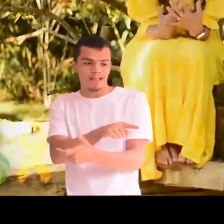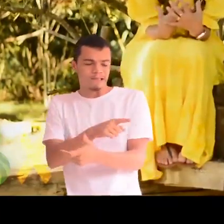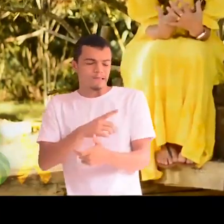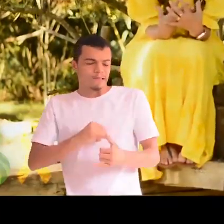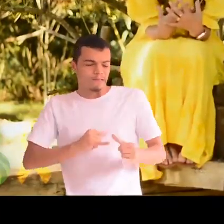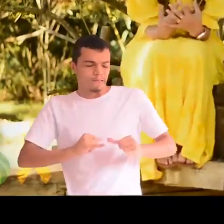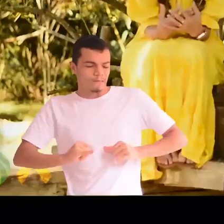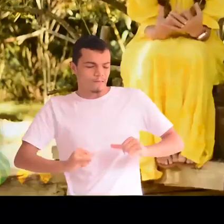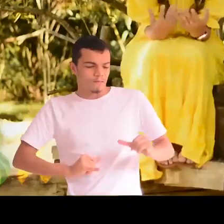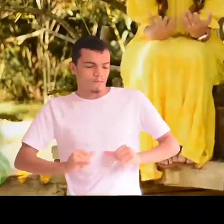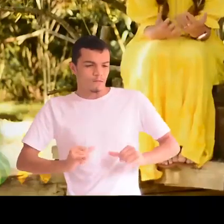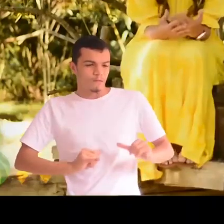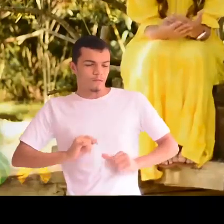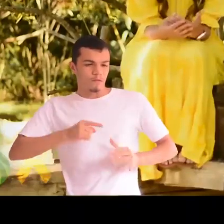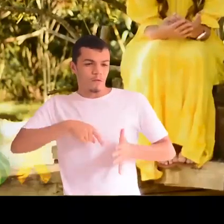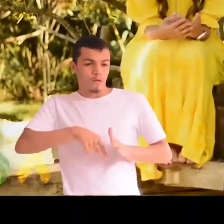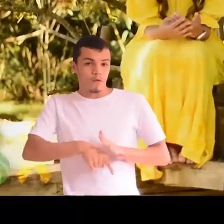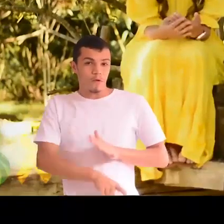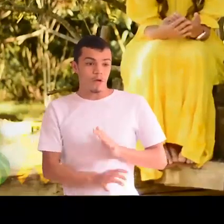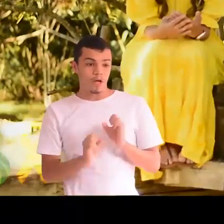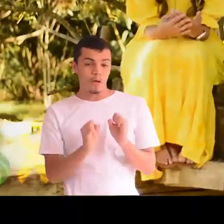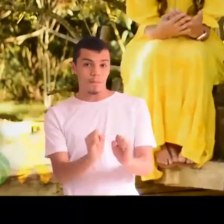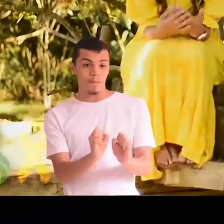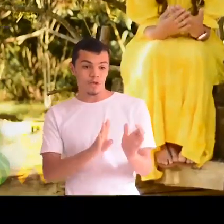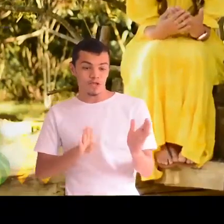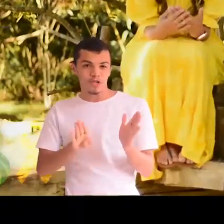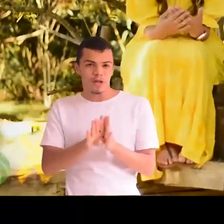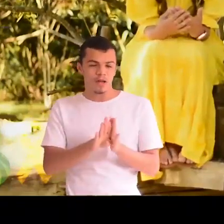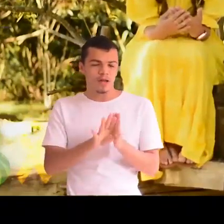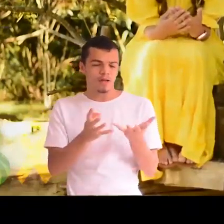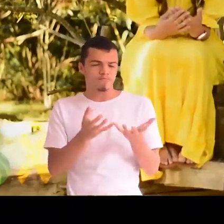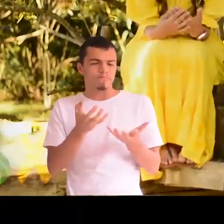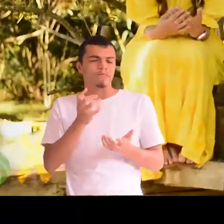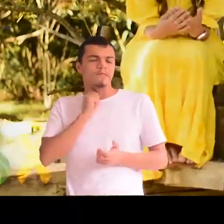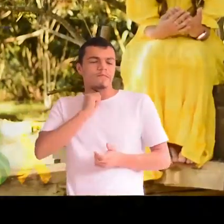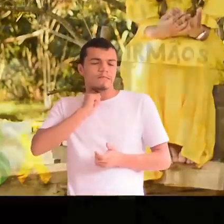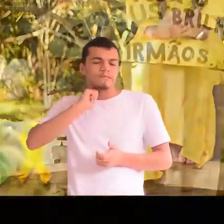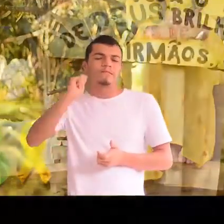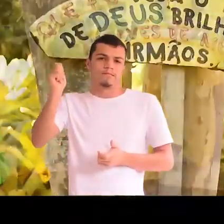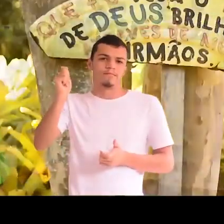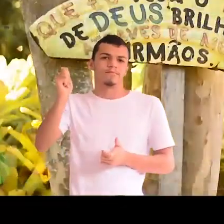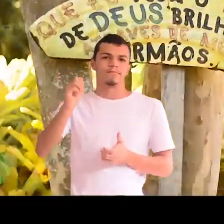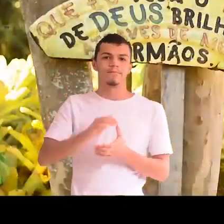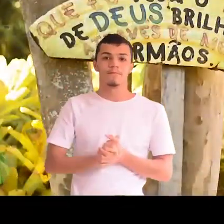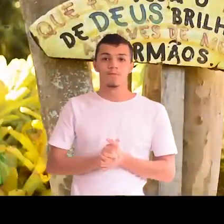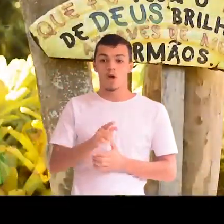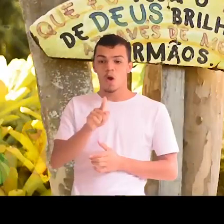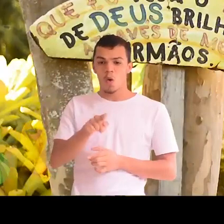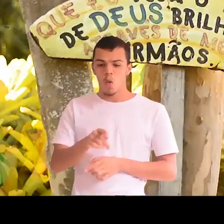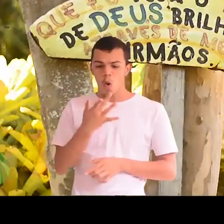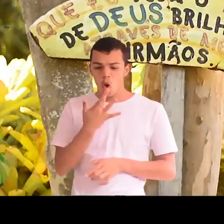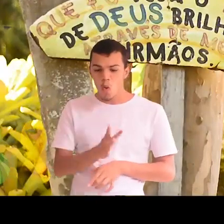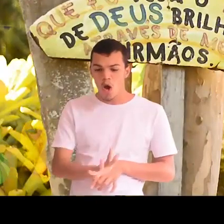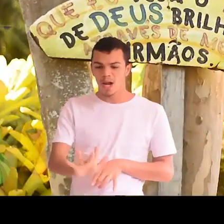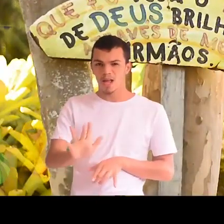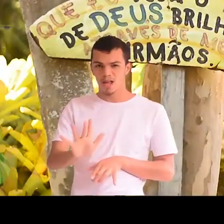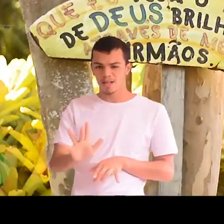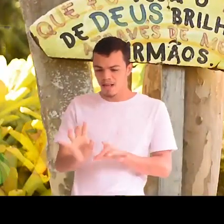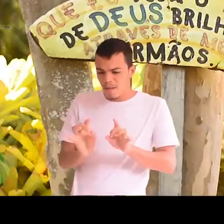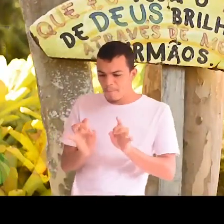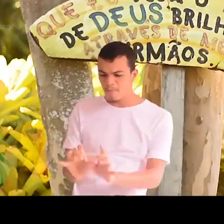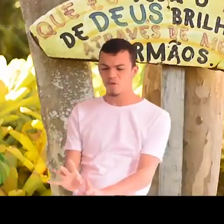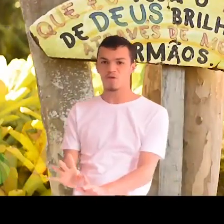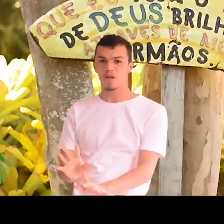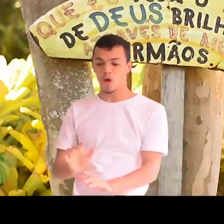sofrimento que ela pode chegar a pensamentos mais extremos. Quando uma criança é abandonada